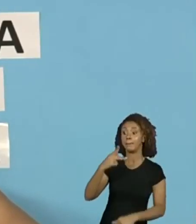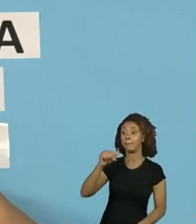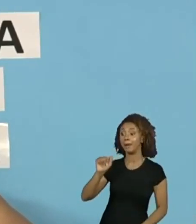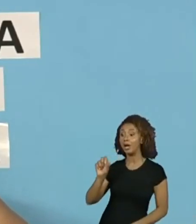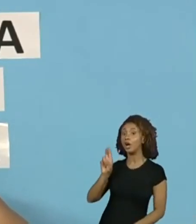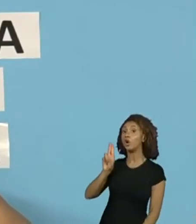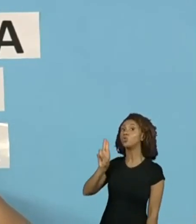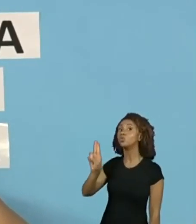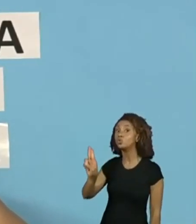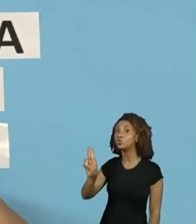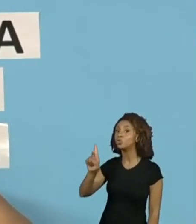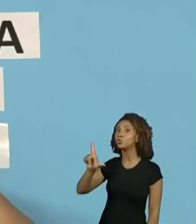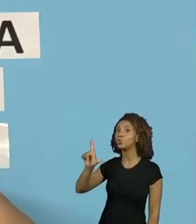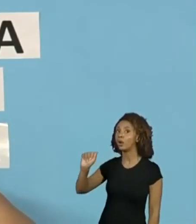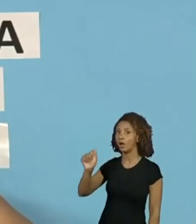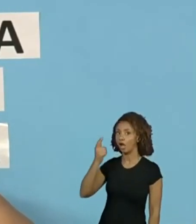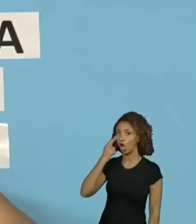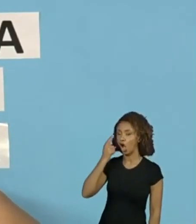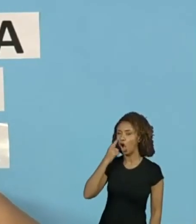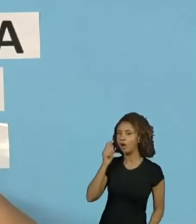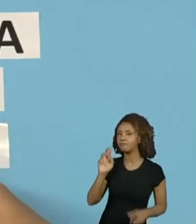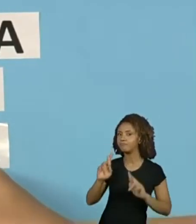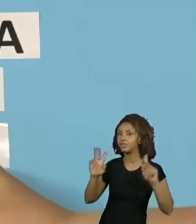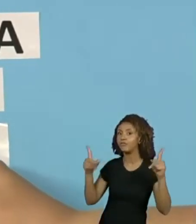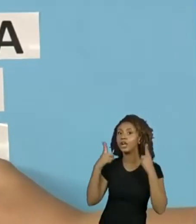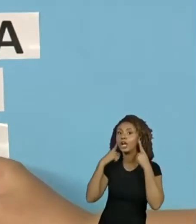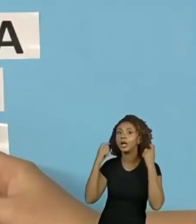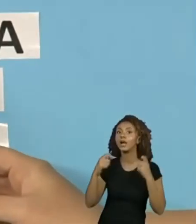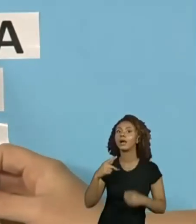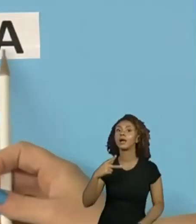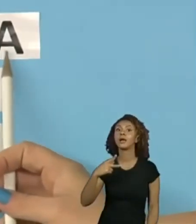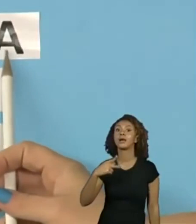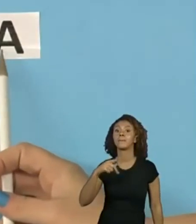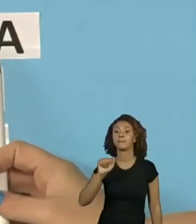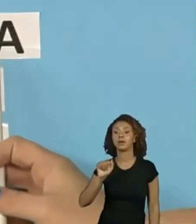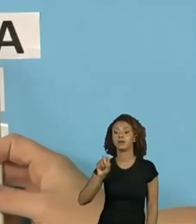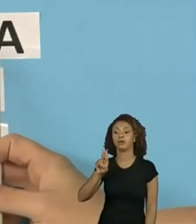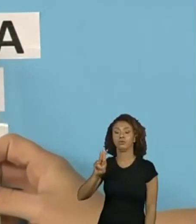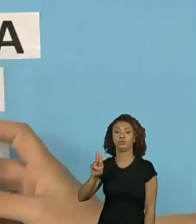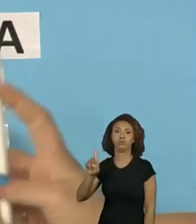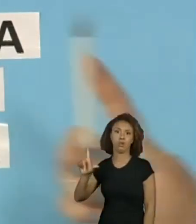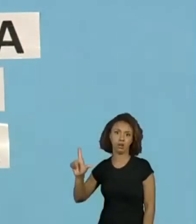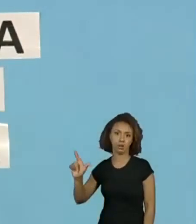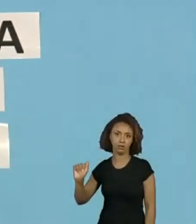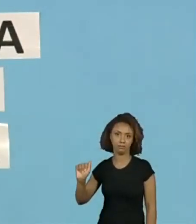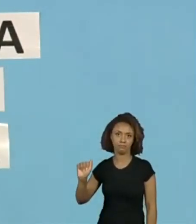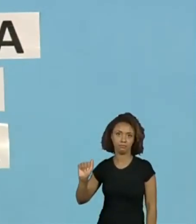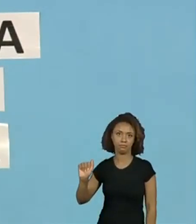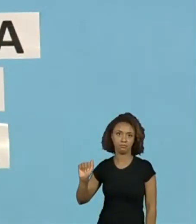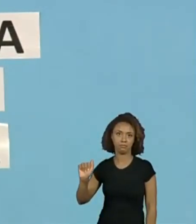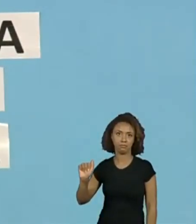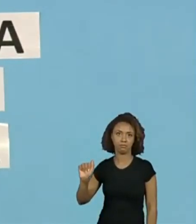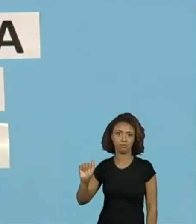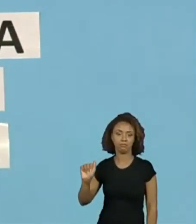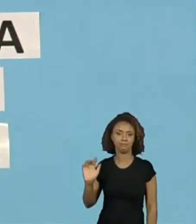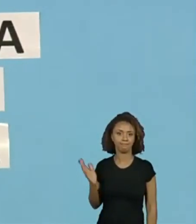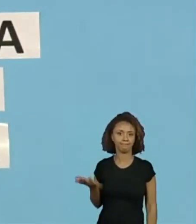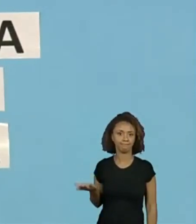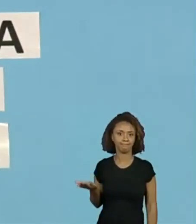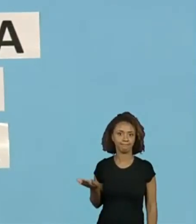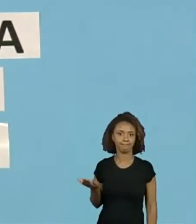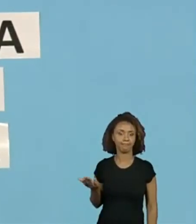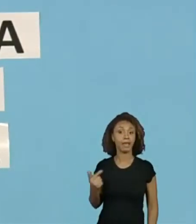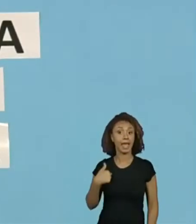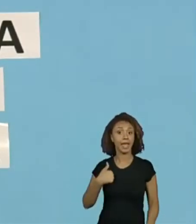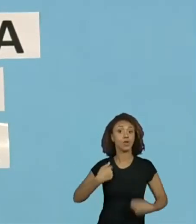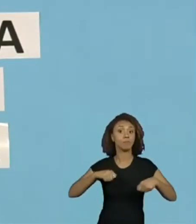Vou falar só um pouquinho devagar para vocês perceberem o som. Paula. Eu não preciso escrever Paula. Eu preciso escrever